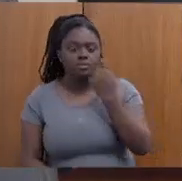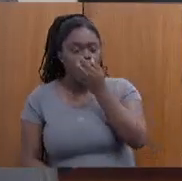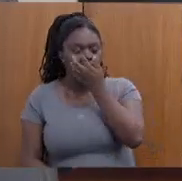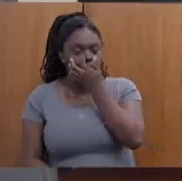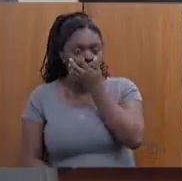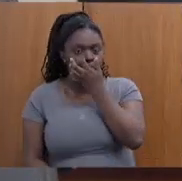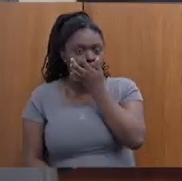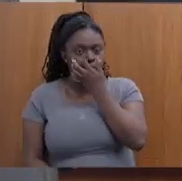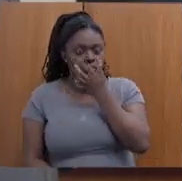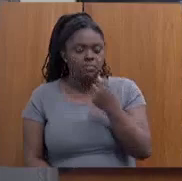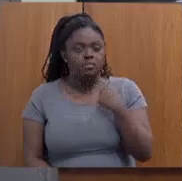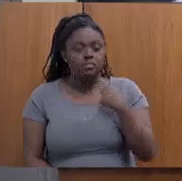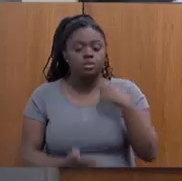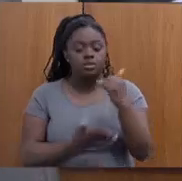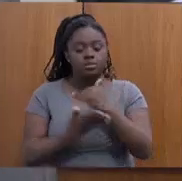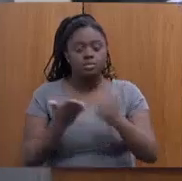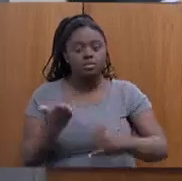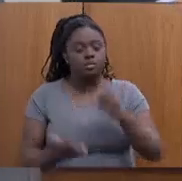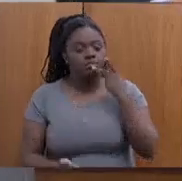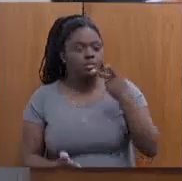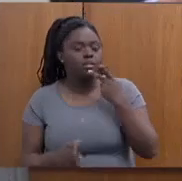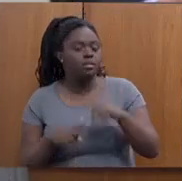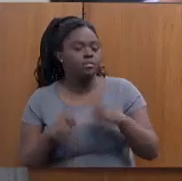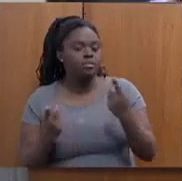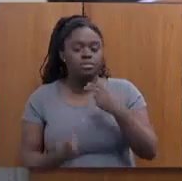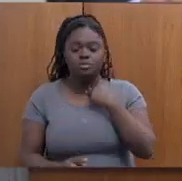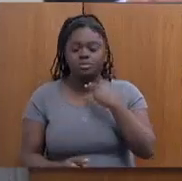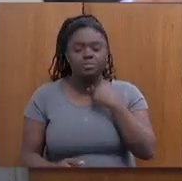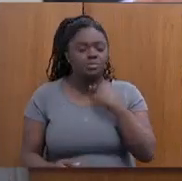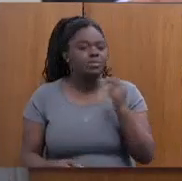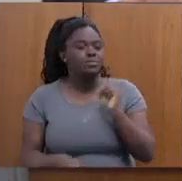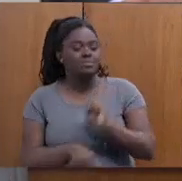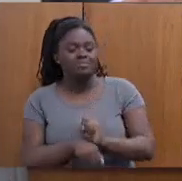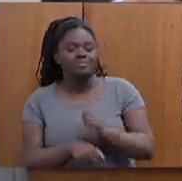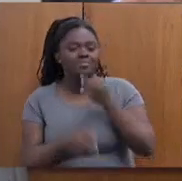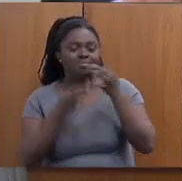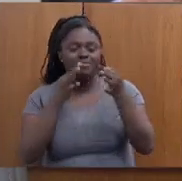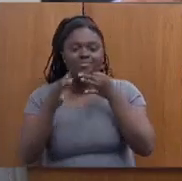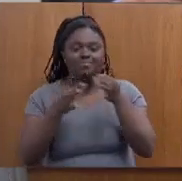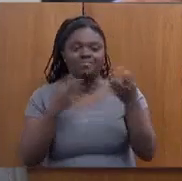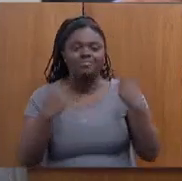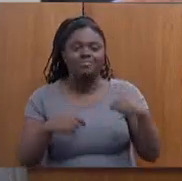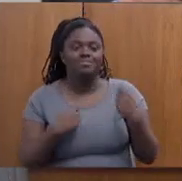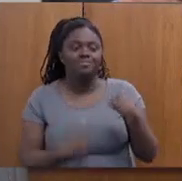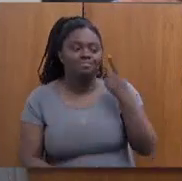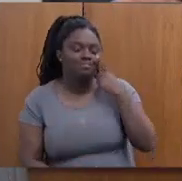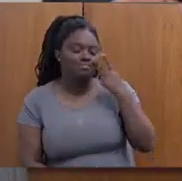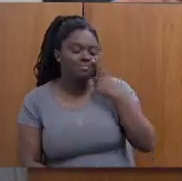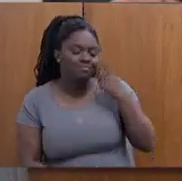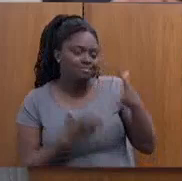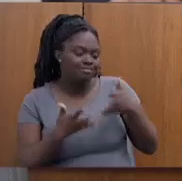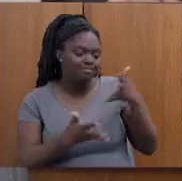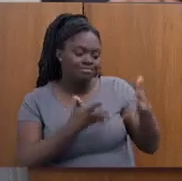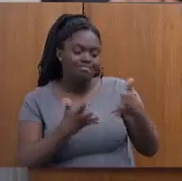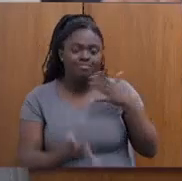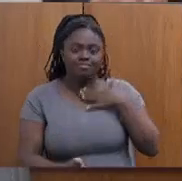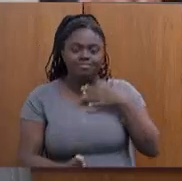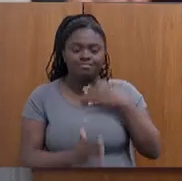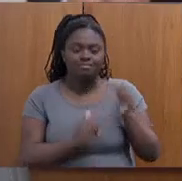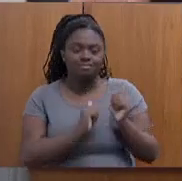Eu me inscrevi para falar, mas eu não posso deixar de fazer comentários acerca das falas do meu companheiro, deputado Arance.